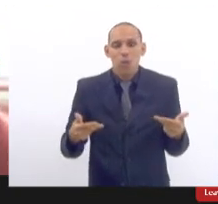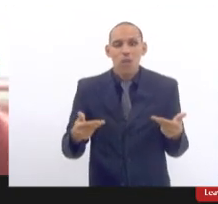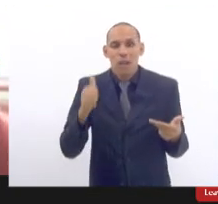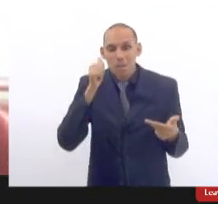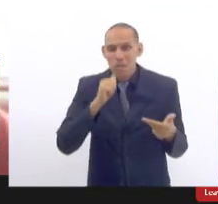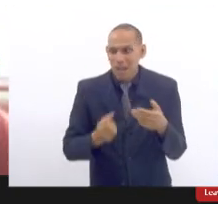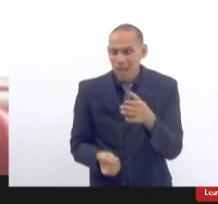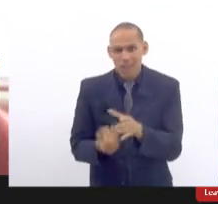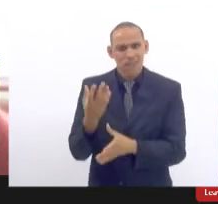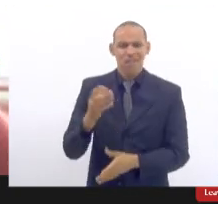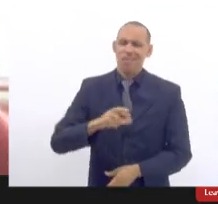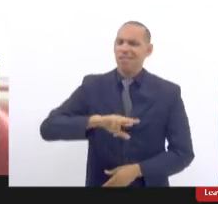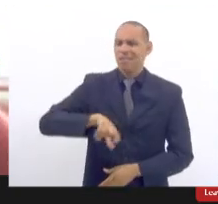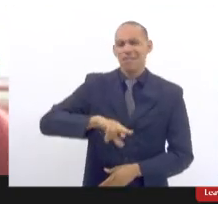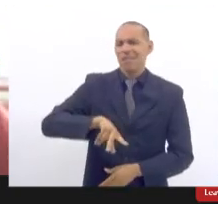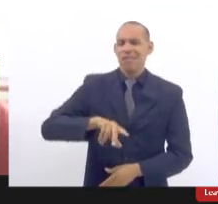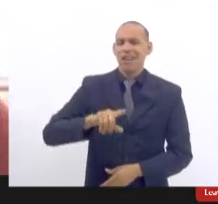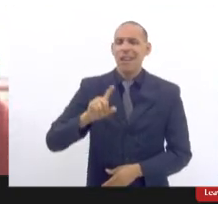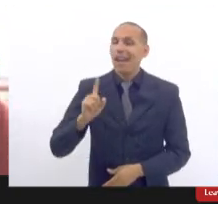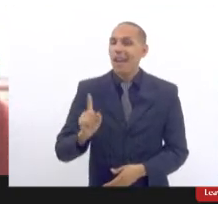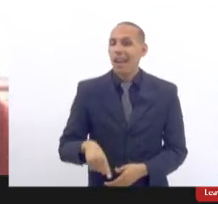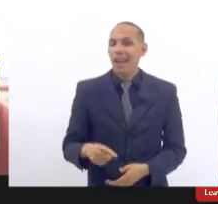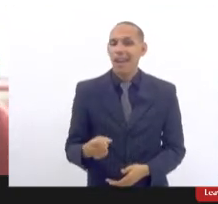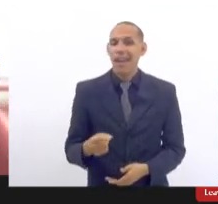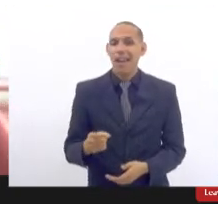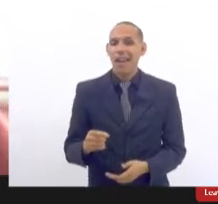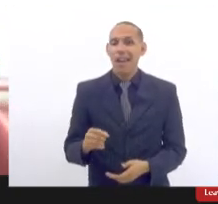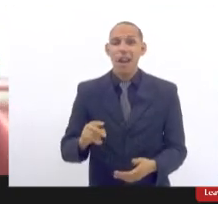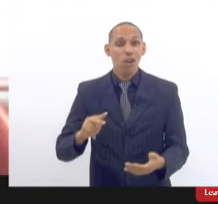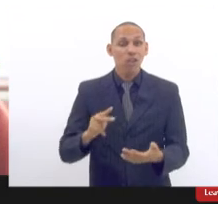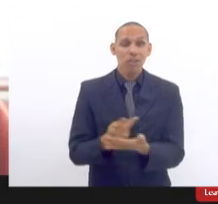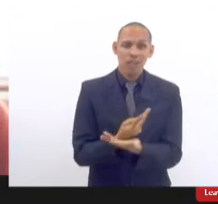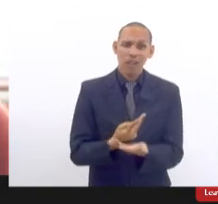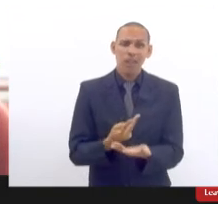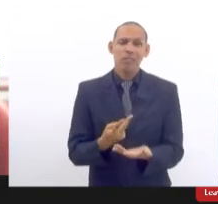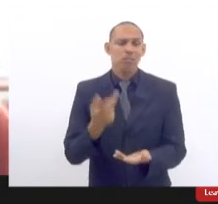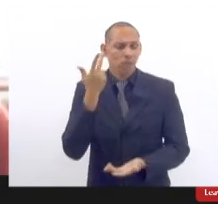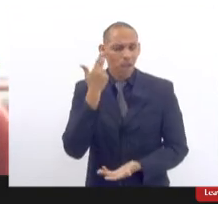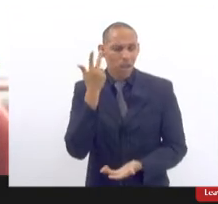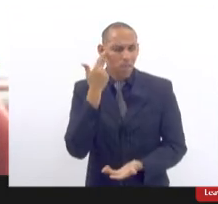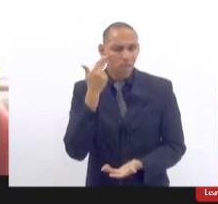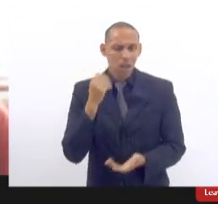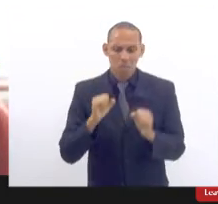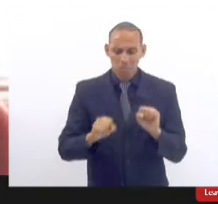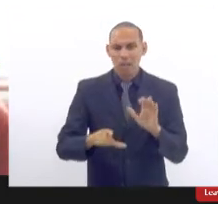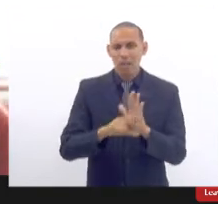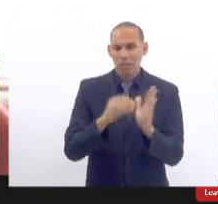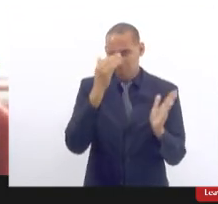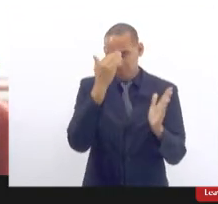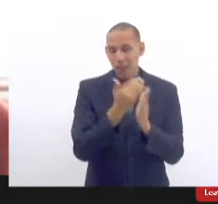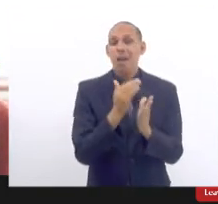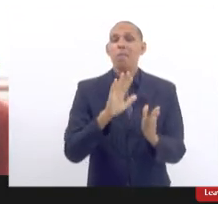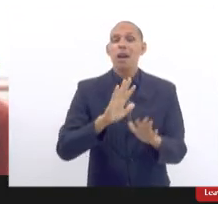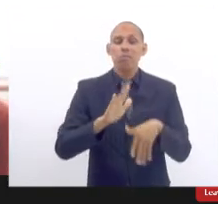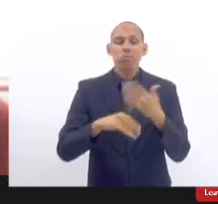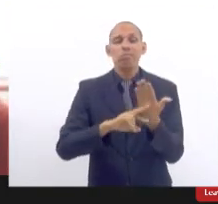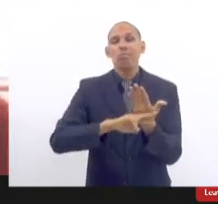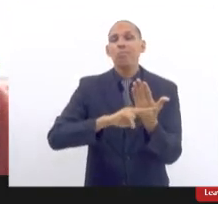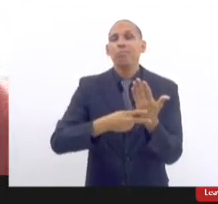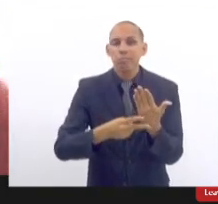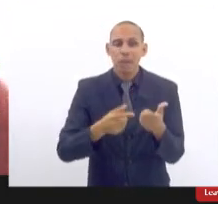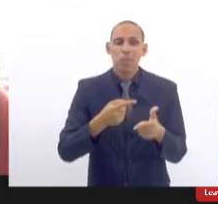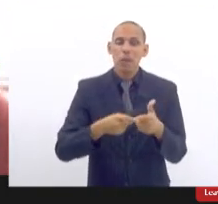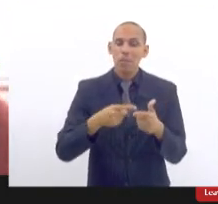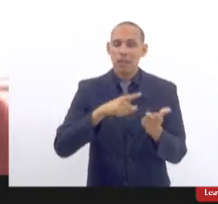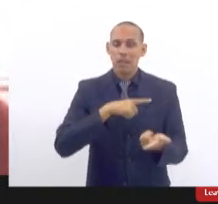mulher ela acessou aquela condição de uma maneira lícita e há um efeito adverso então quando há